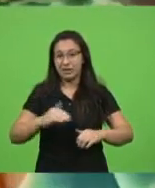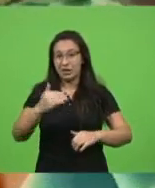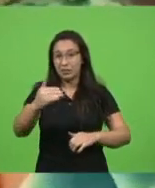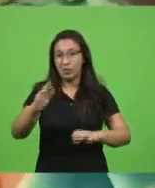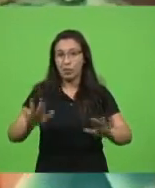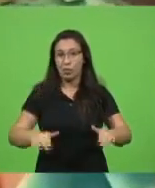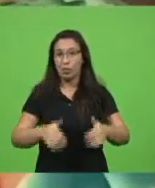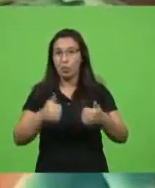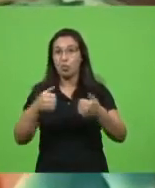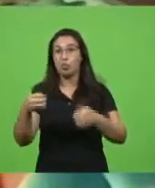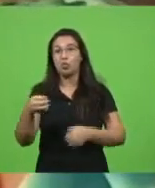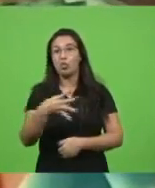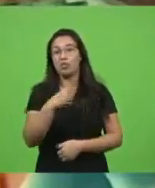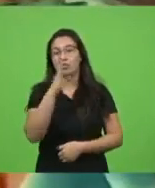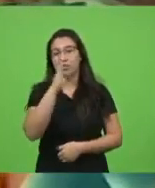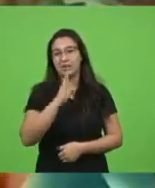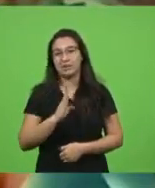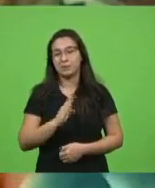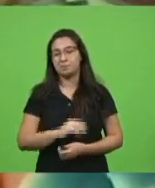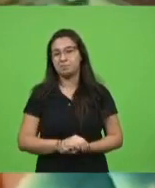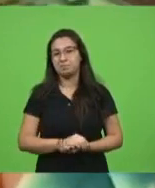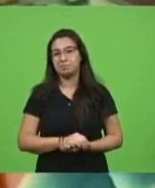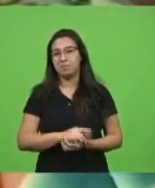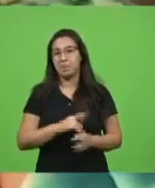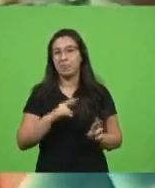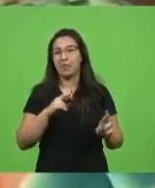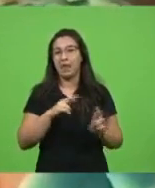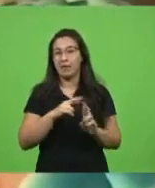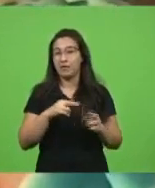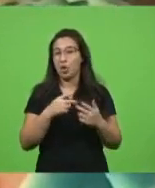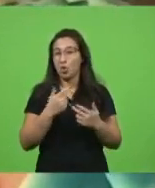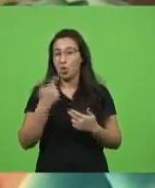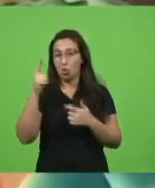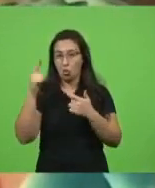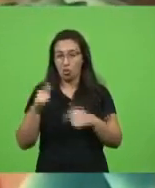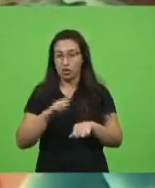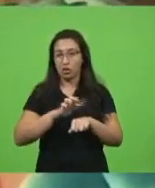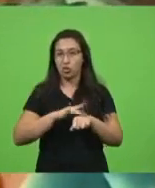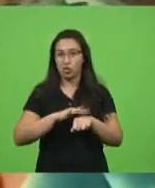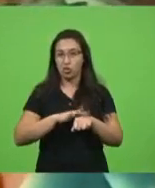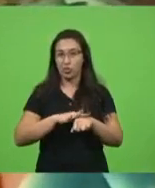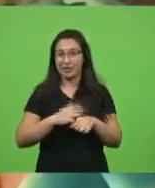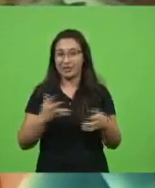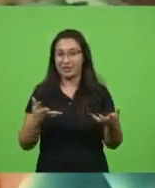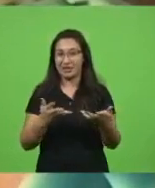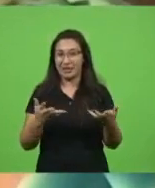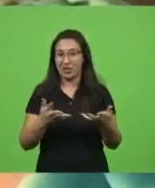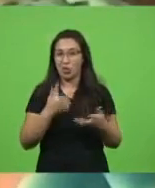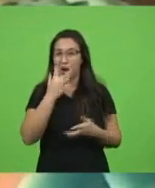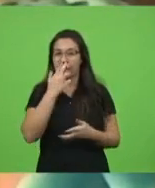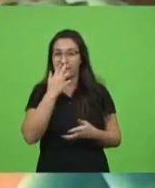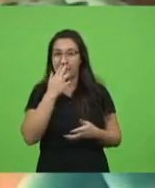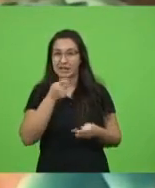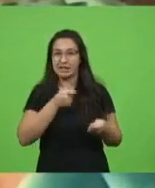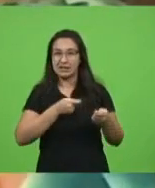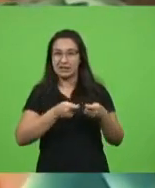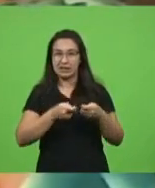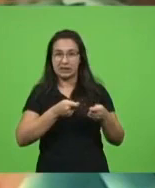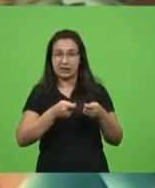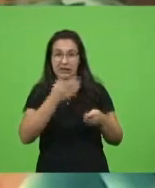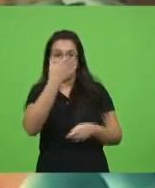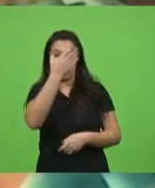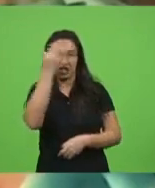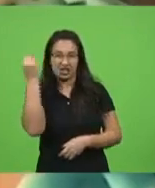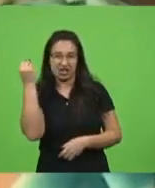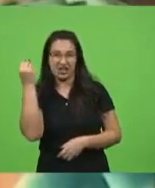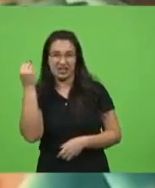incluir todos referentes a outras doenças que por hora possam estar sendo como citado acima esquecidas